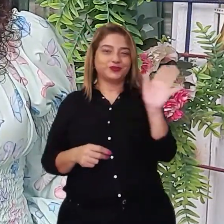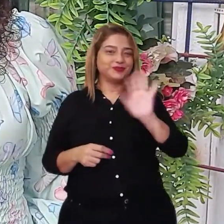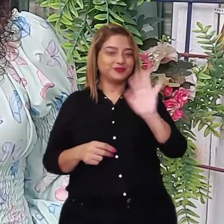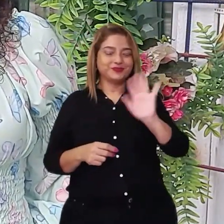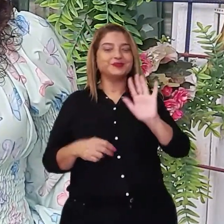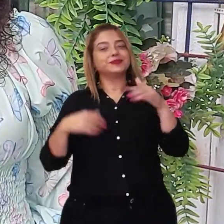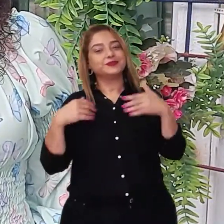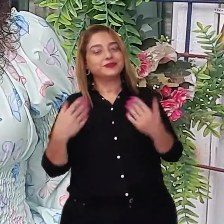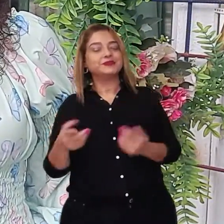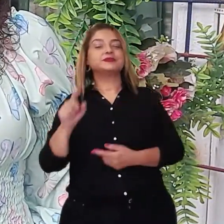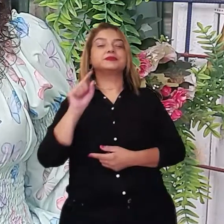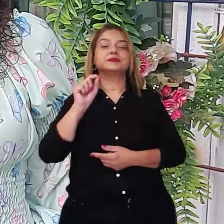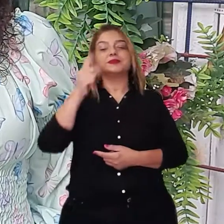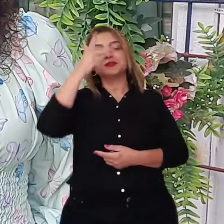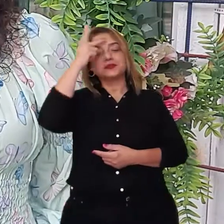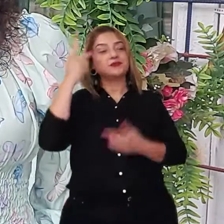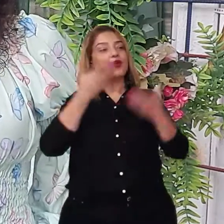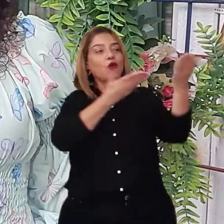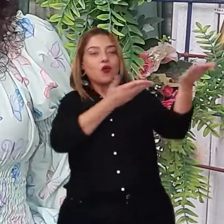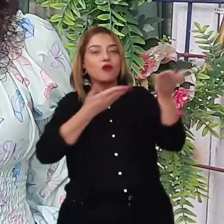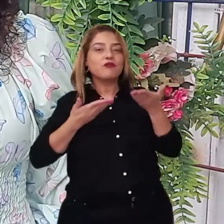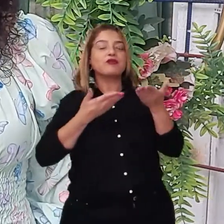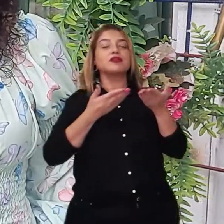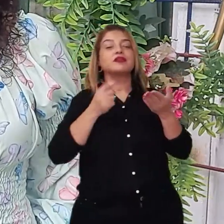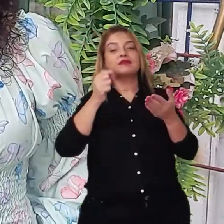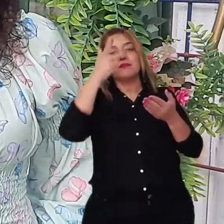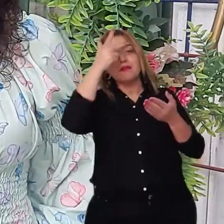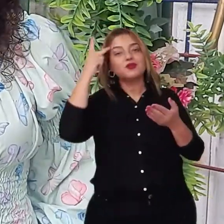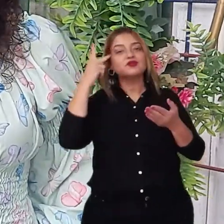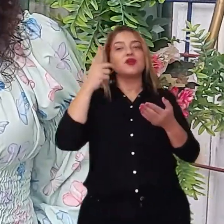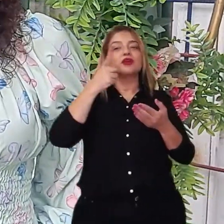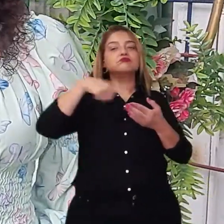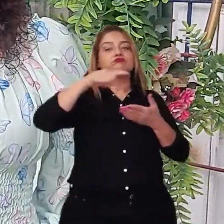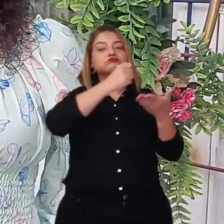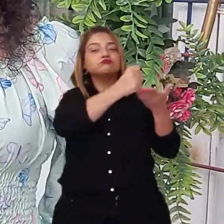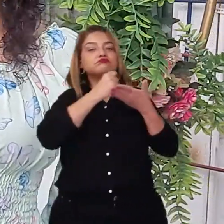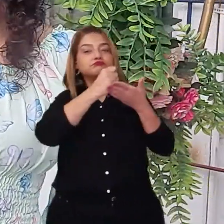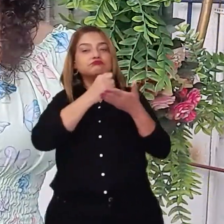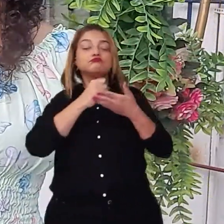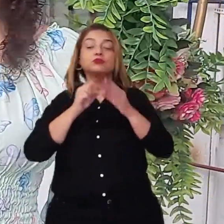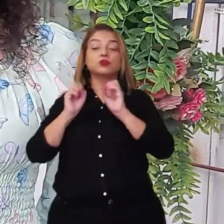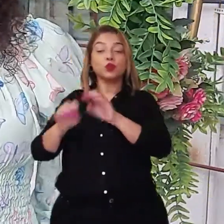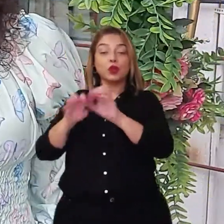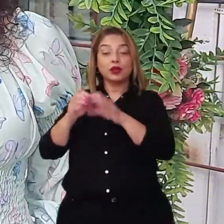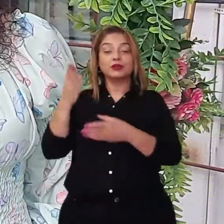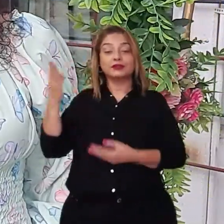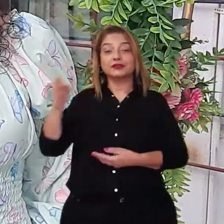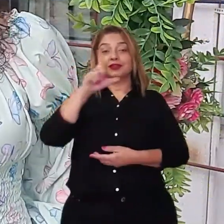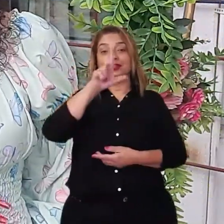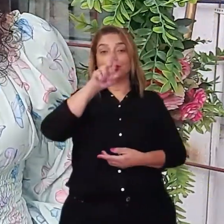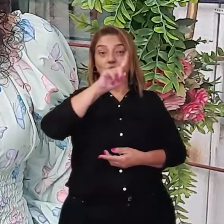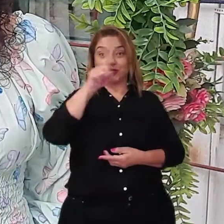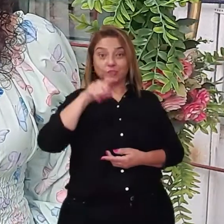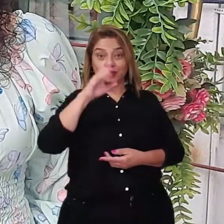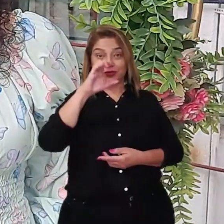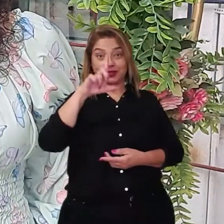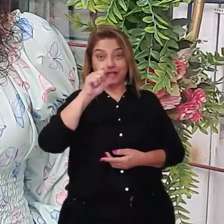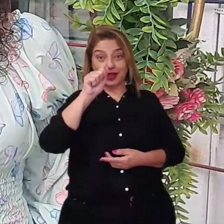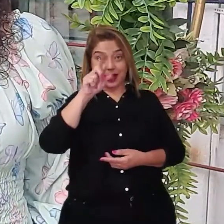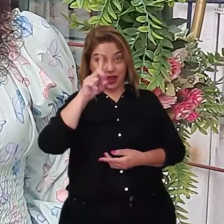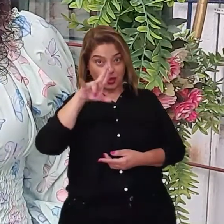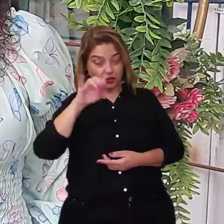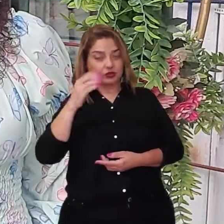eu tive a ideia de convidar o auxiliar de atividades educativas, Luiz Cláudio, que é extremamente